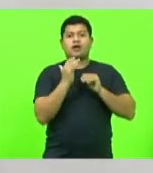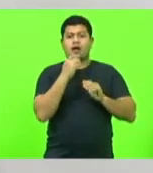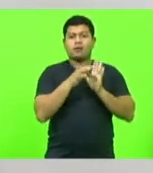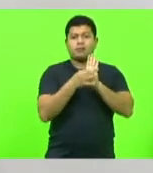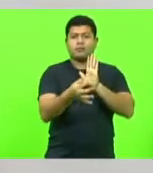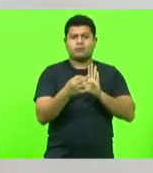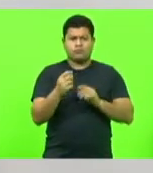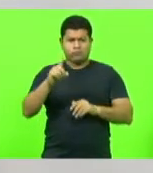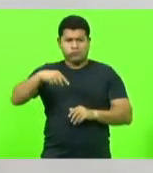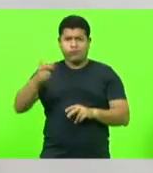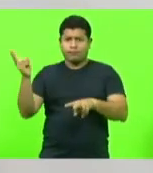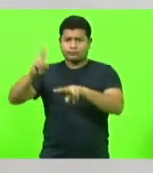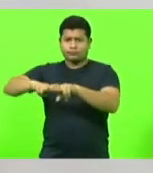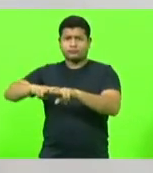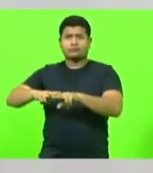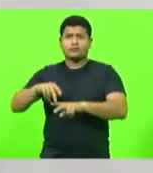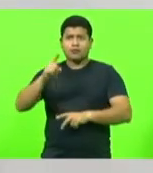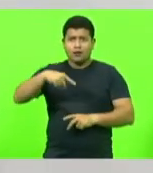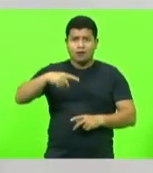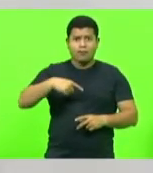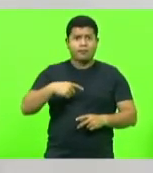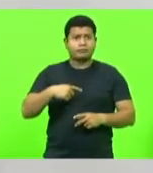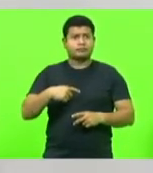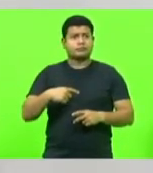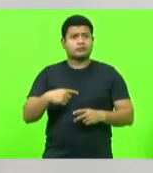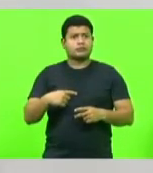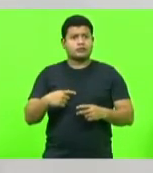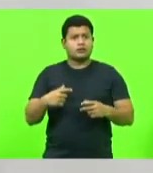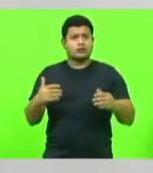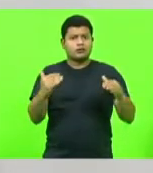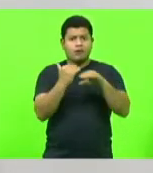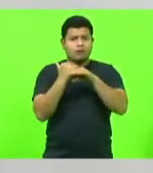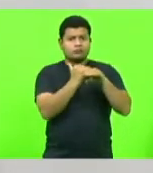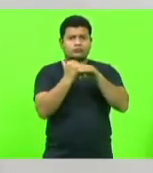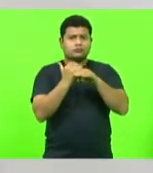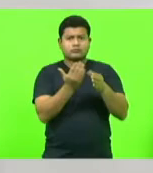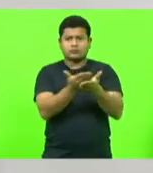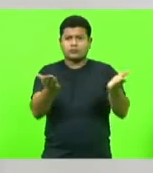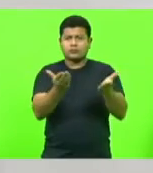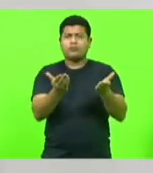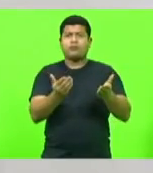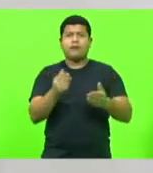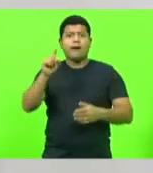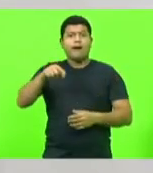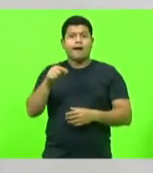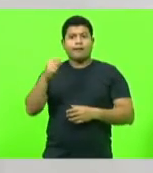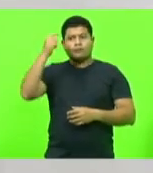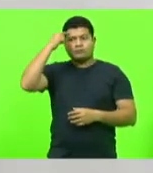polícia, que vai ser feito com seus irmãos brasileiros? Esse é o planejamento de vocês?